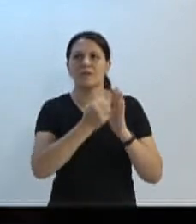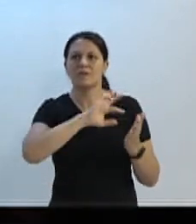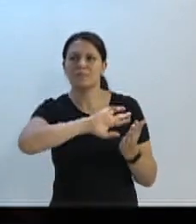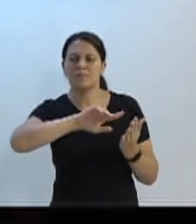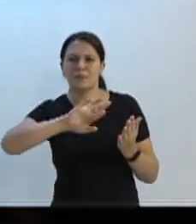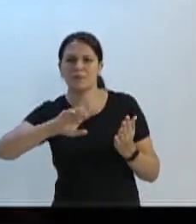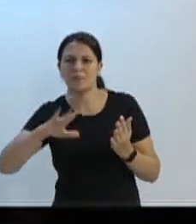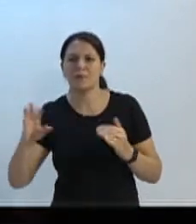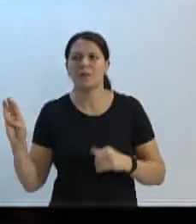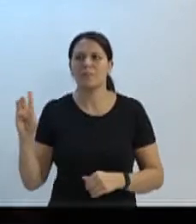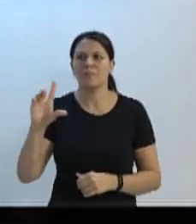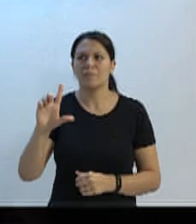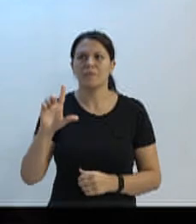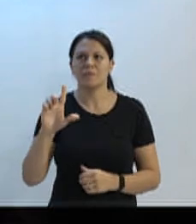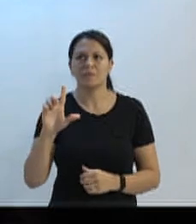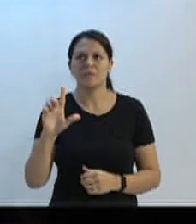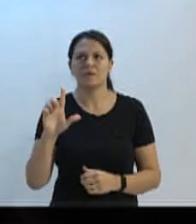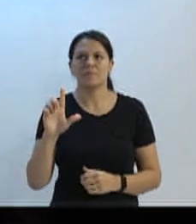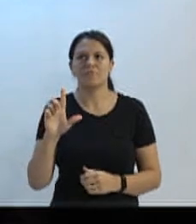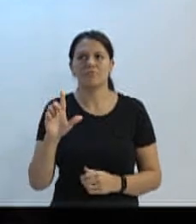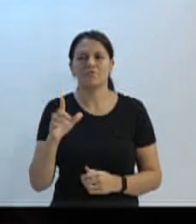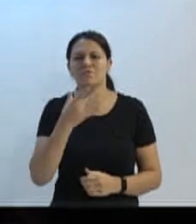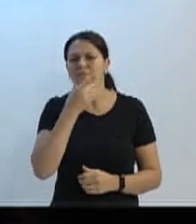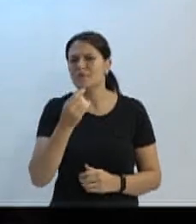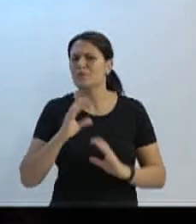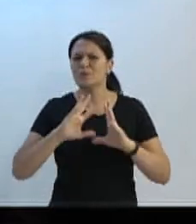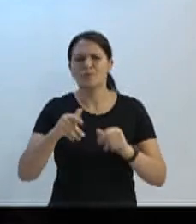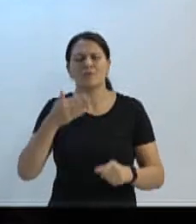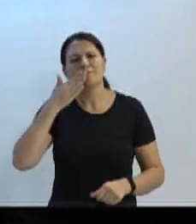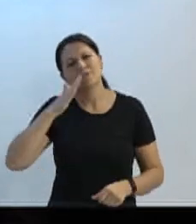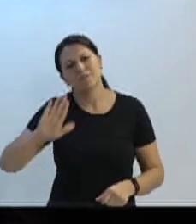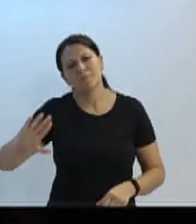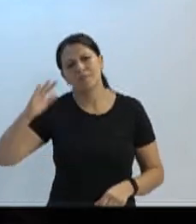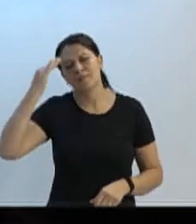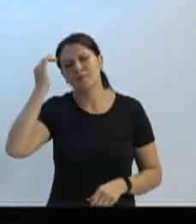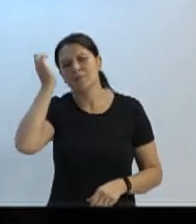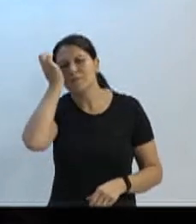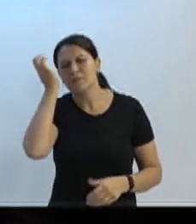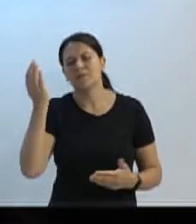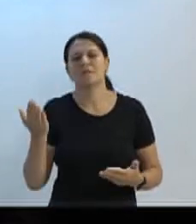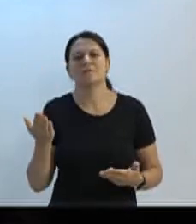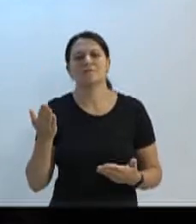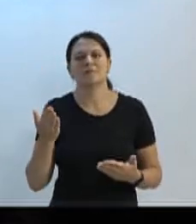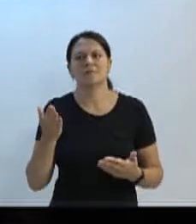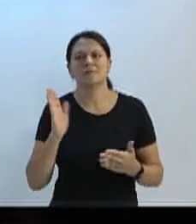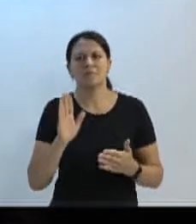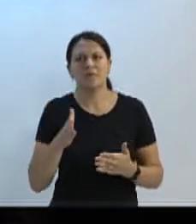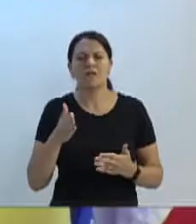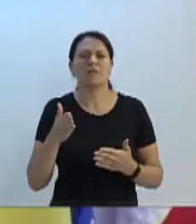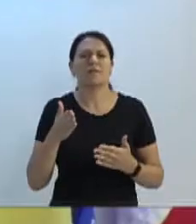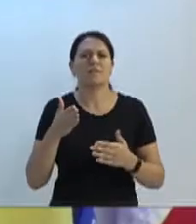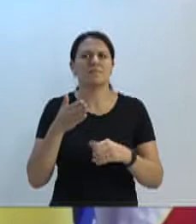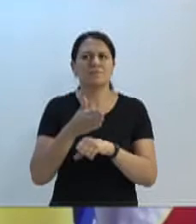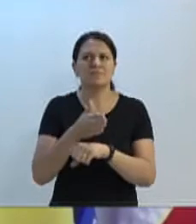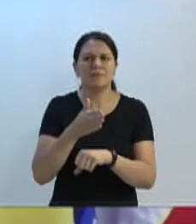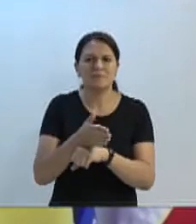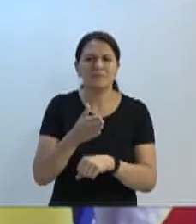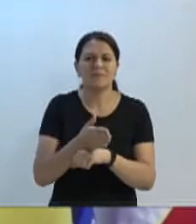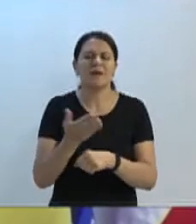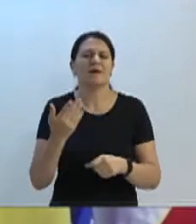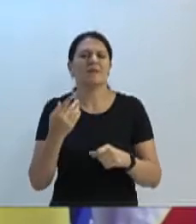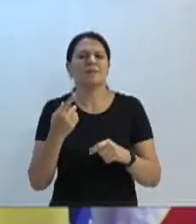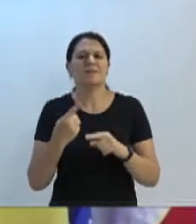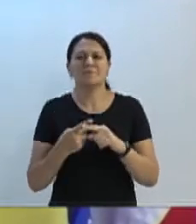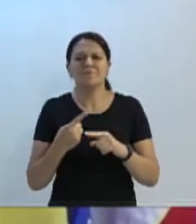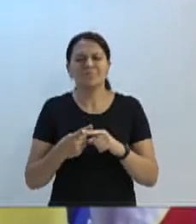Blumenau, eu acho que todas as crianças, todos os adolescentes, passaram de algum momento pelo FENATIB, é de fato